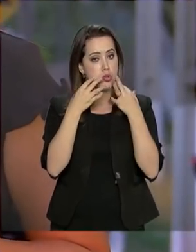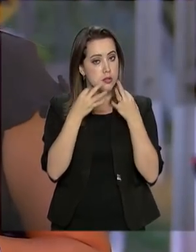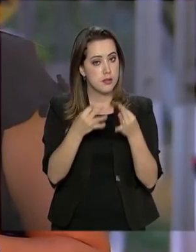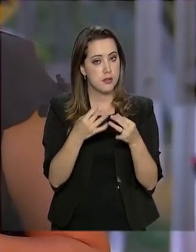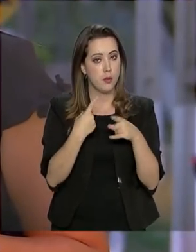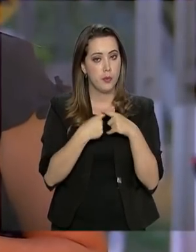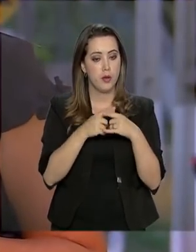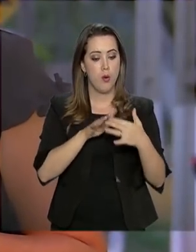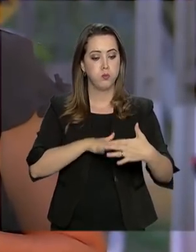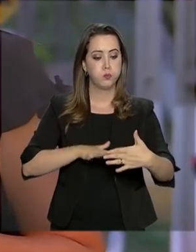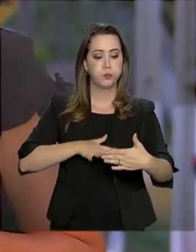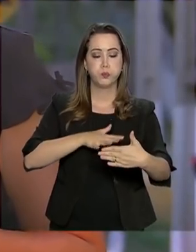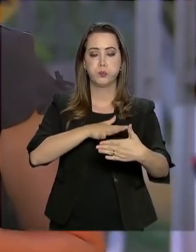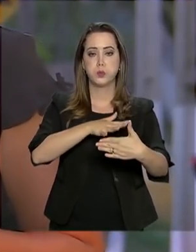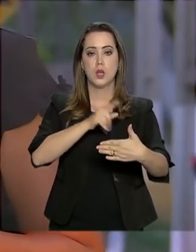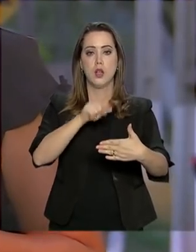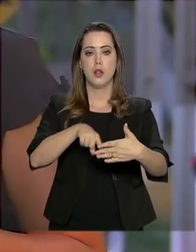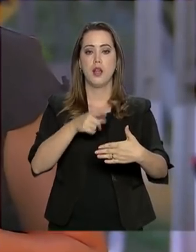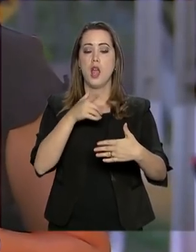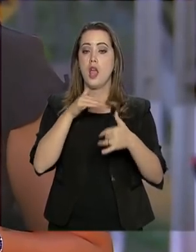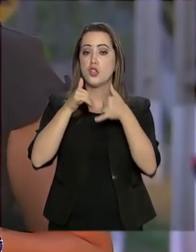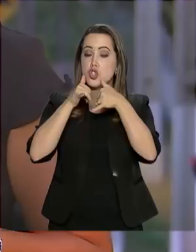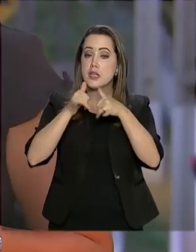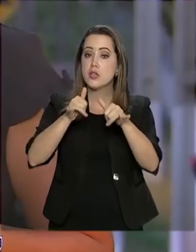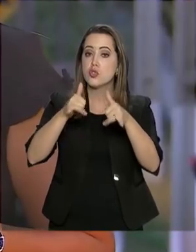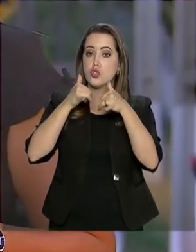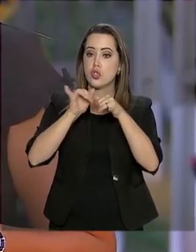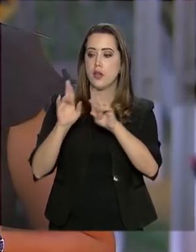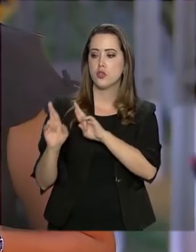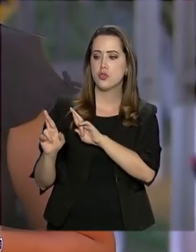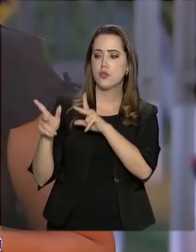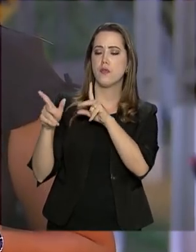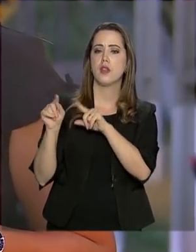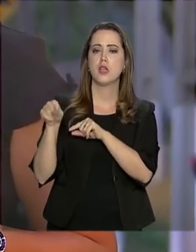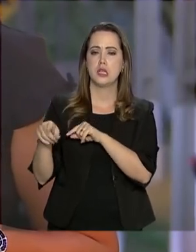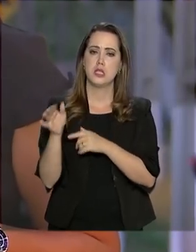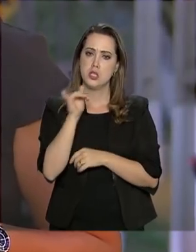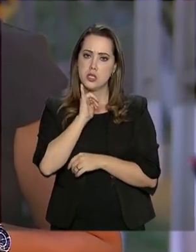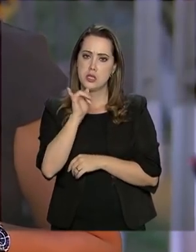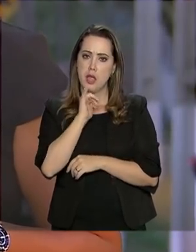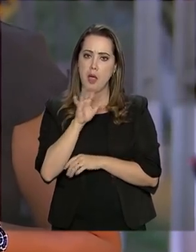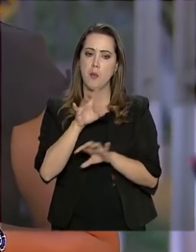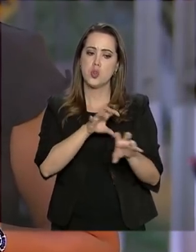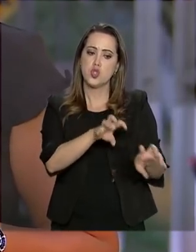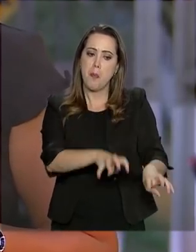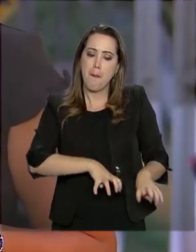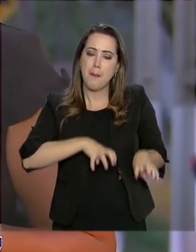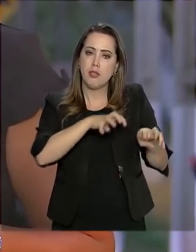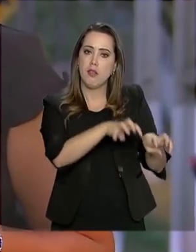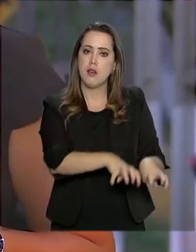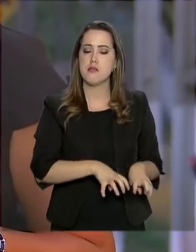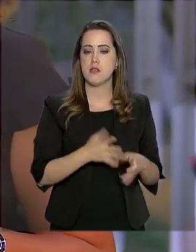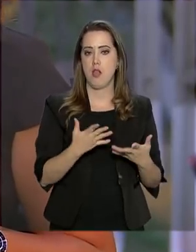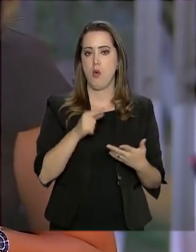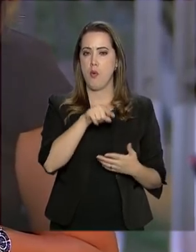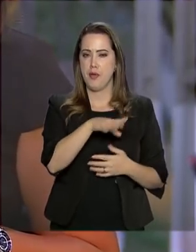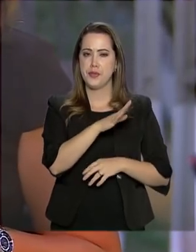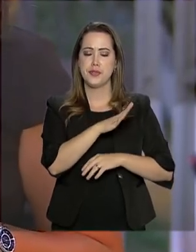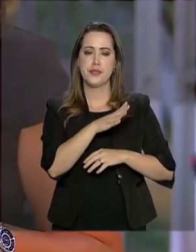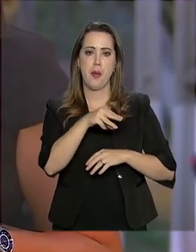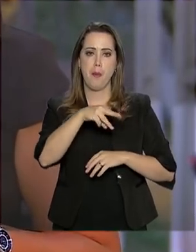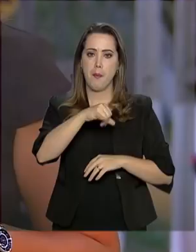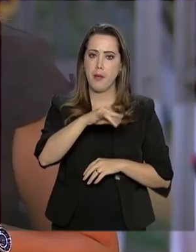porque essas barragens que eu estou falando são barragens de hidrelétricas. Elas são diferentes, por exemplo, das barragens de mineração que ficam, por exemplo, o caso de